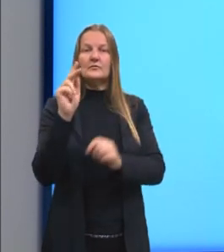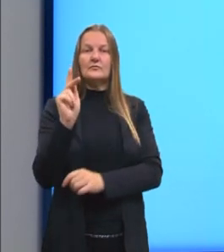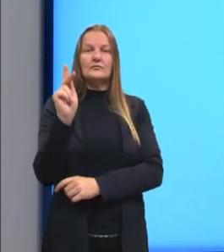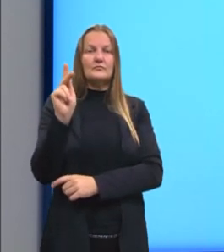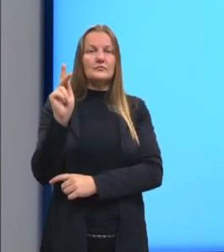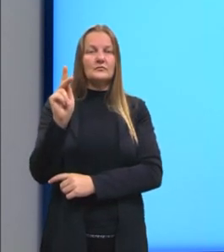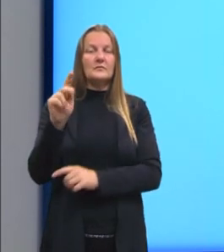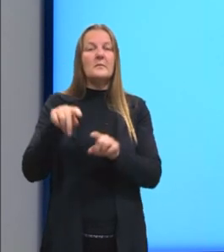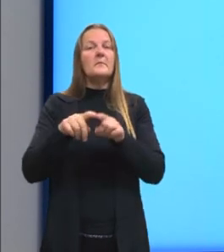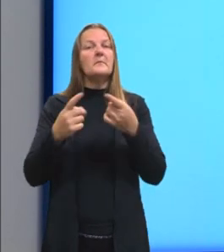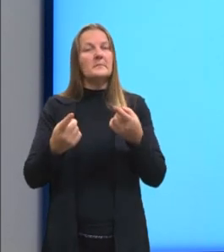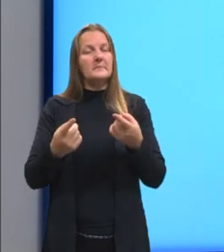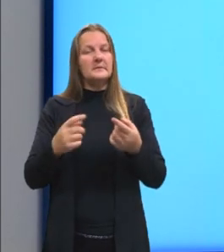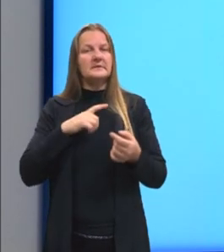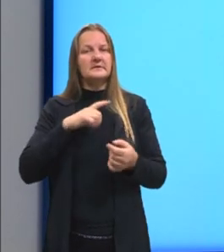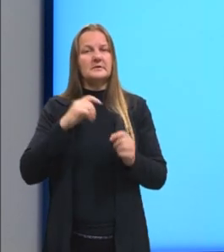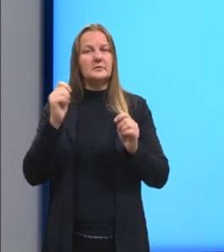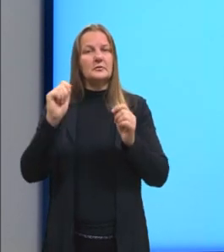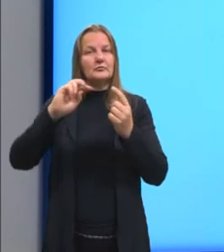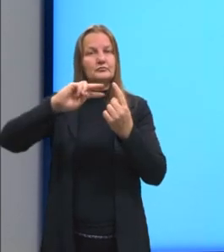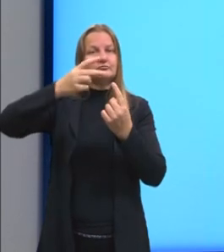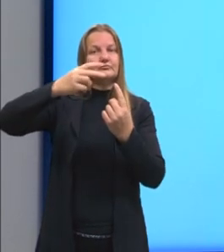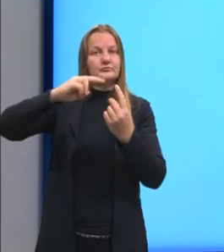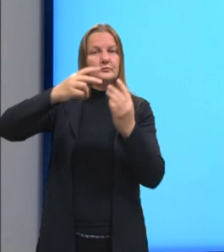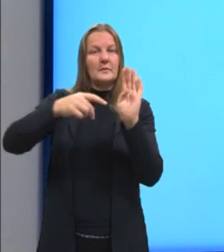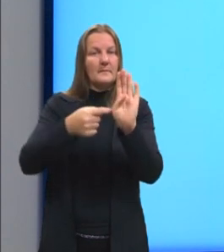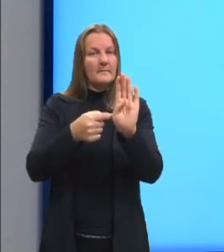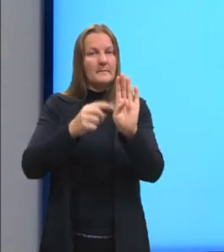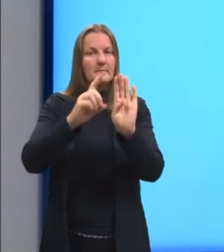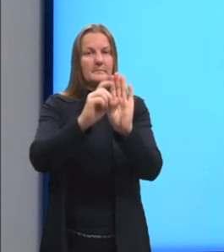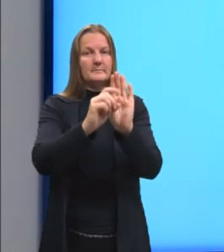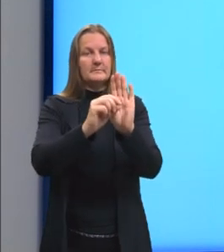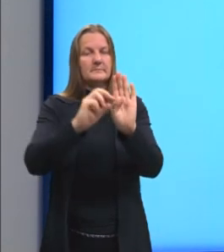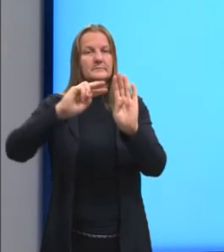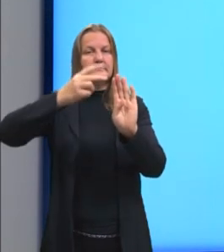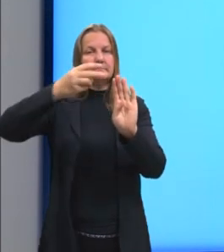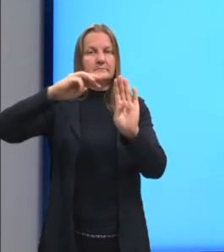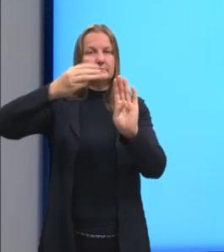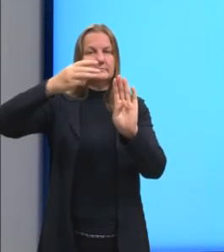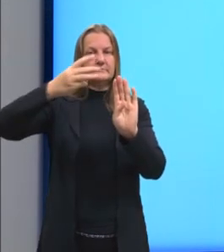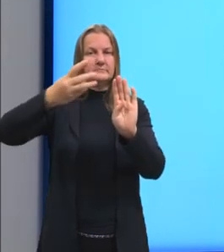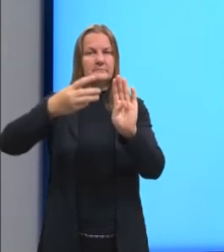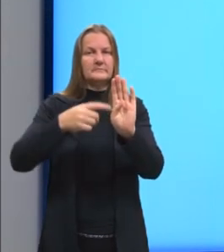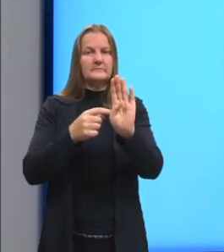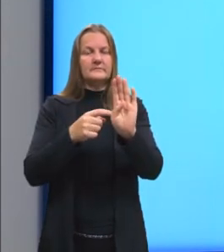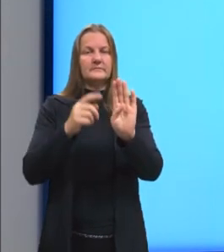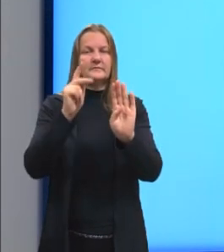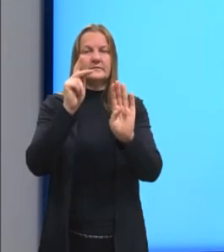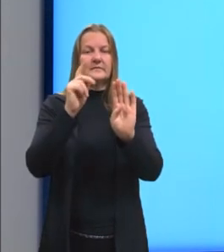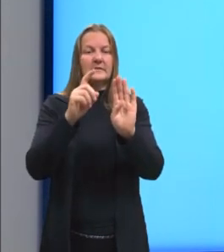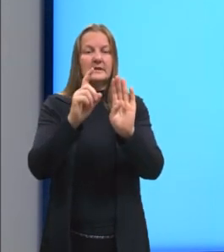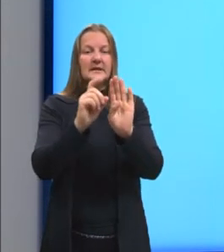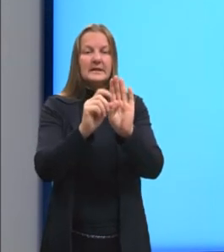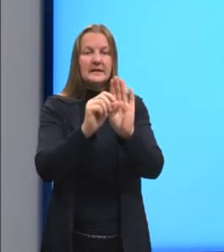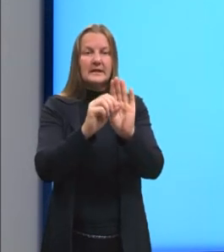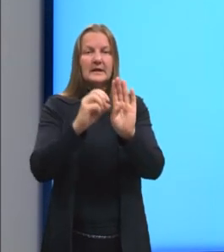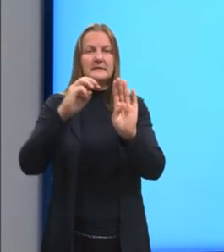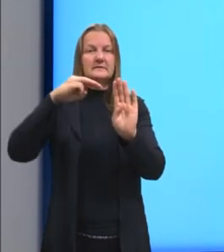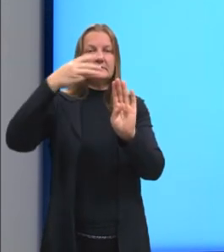Mas, em potência de base 10, o quilo representa 10 elevado a 3.